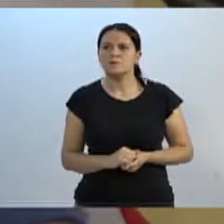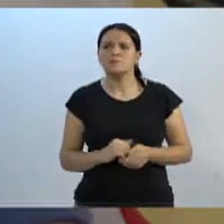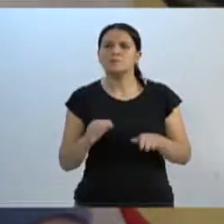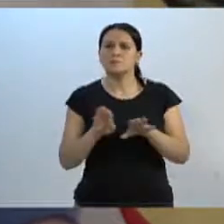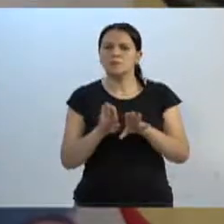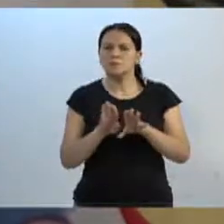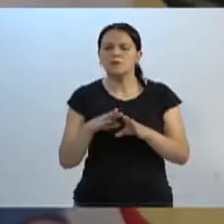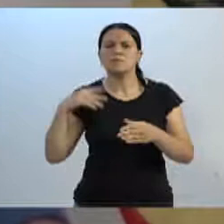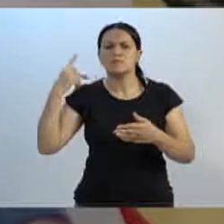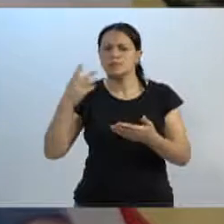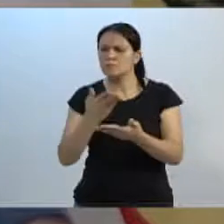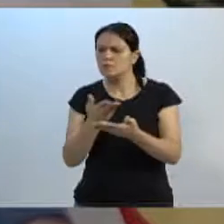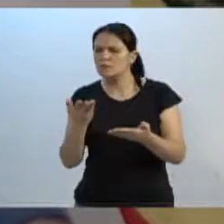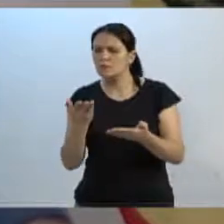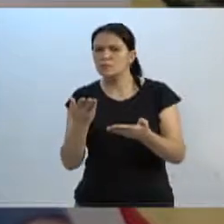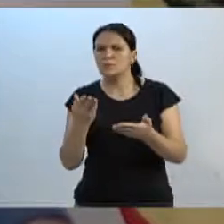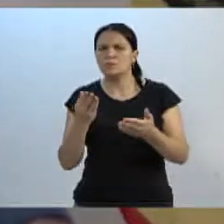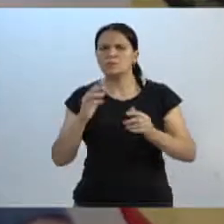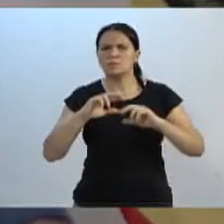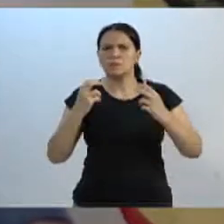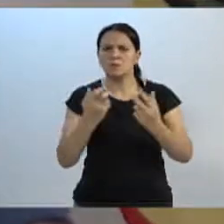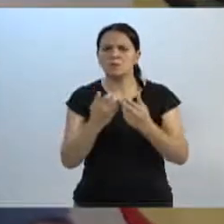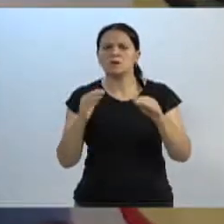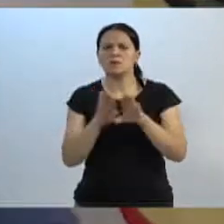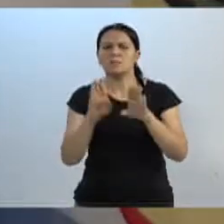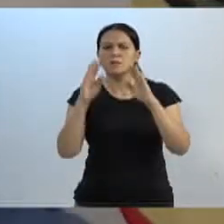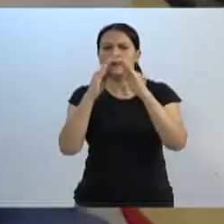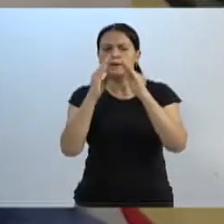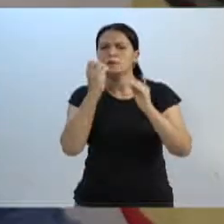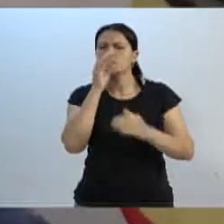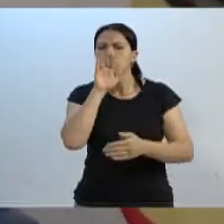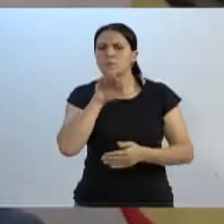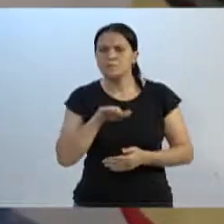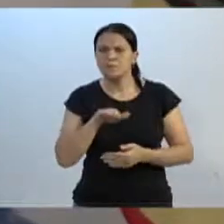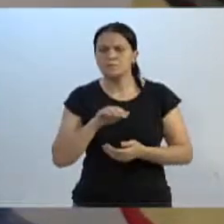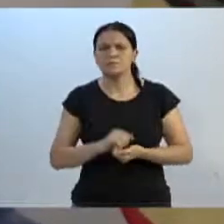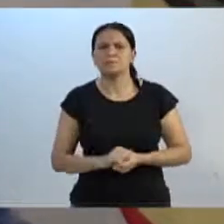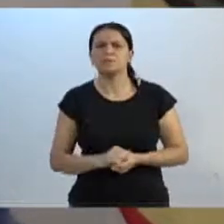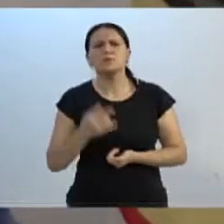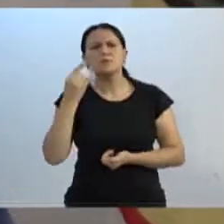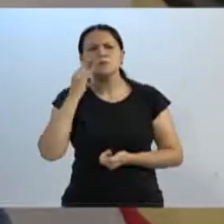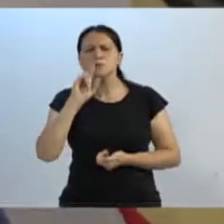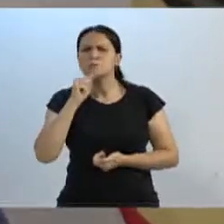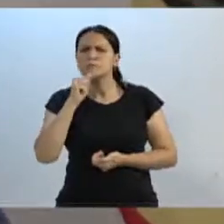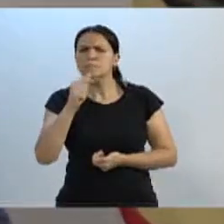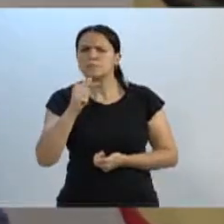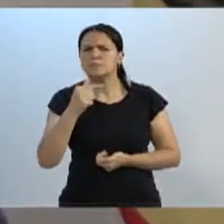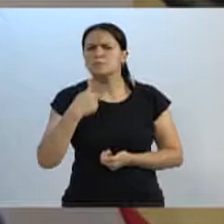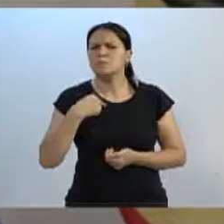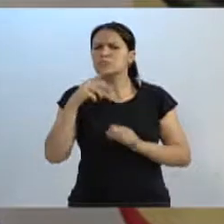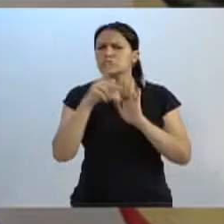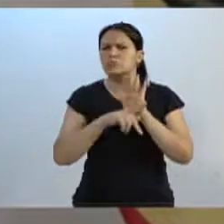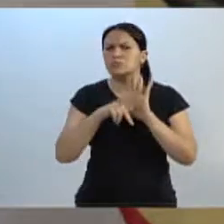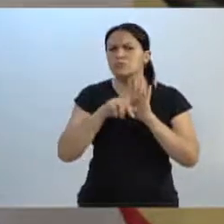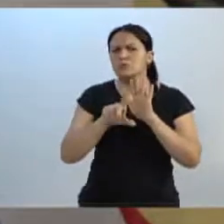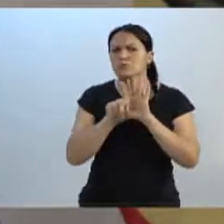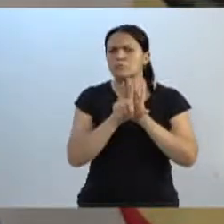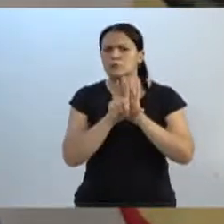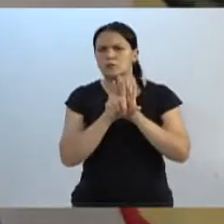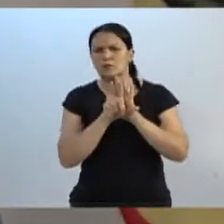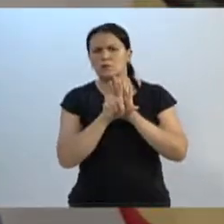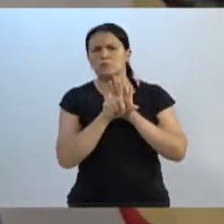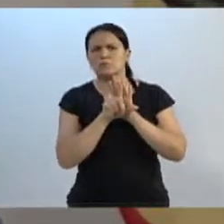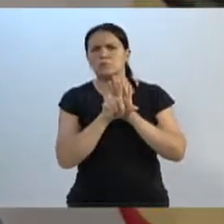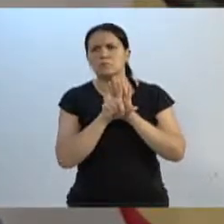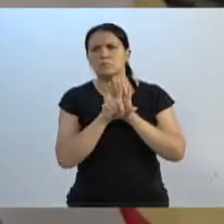vereadores, que assistam esse plenário, que assistam em casa, boa tarde. Na última semana, entrei com um projeto de lei que